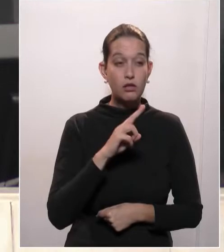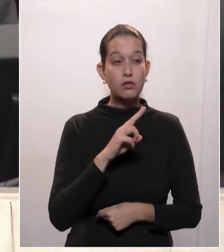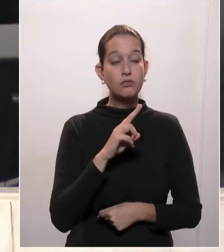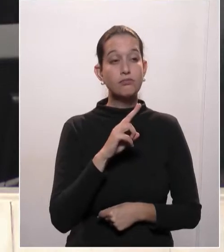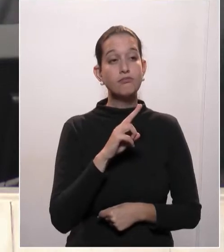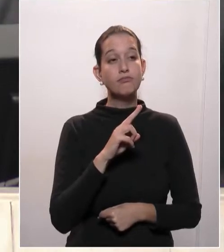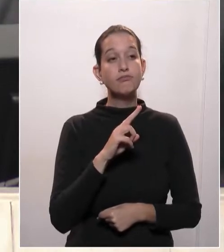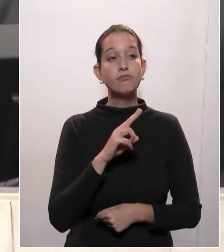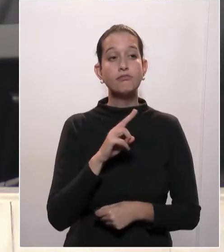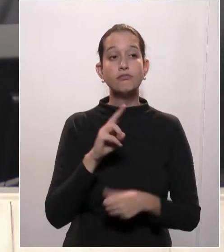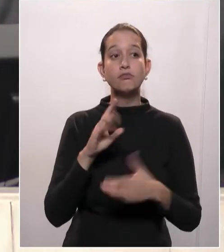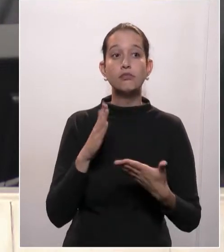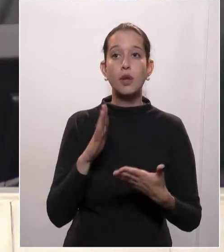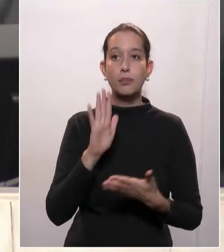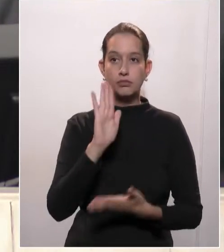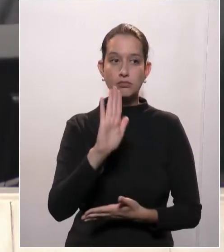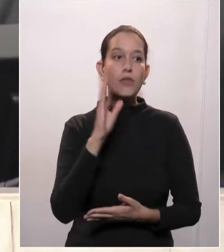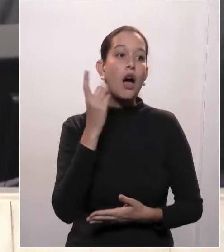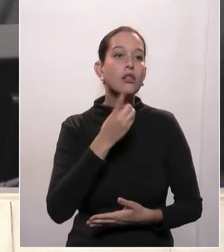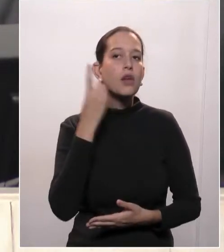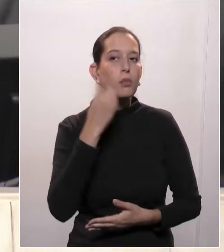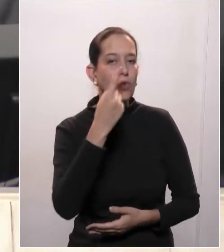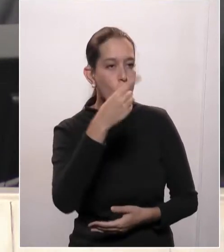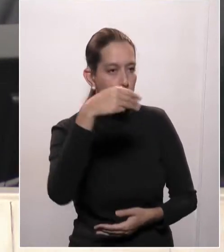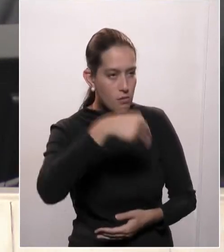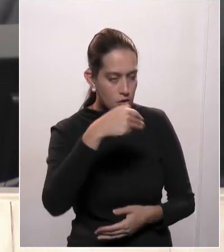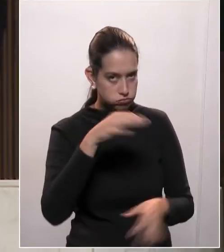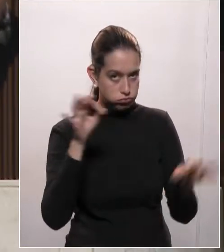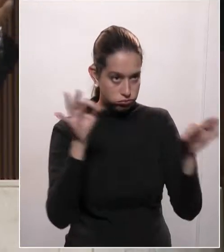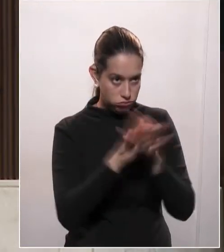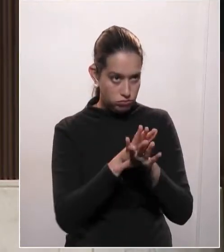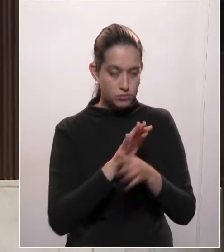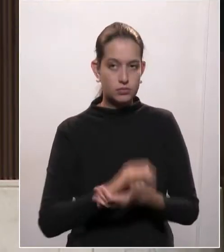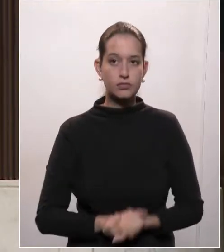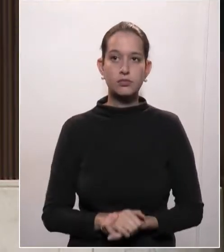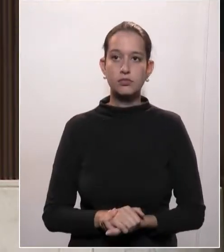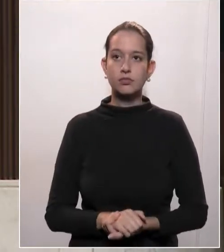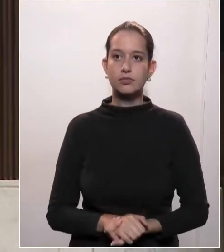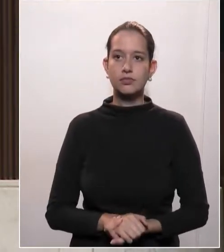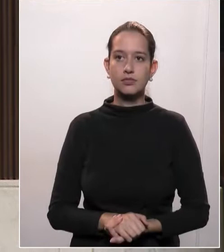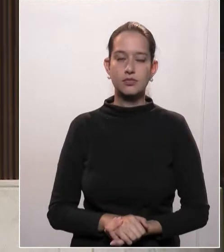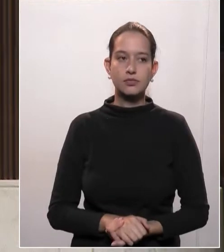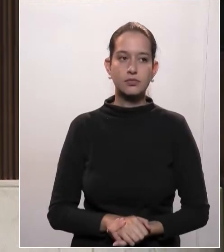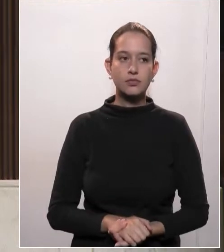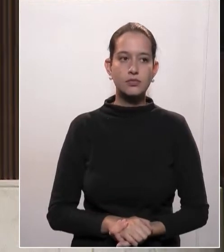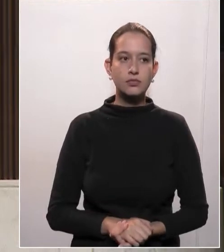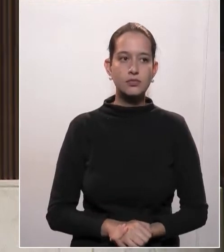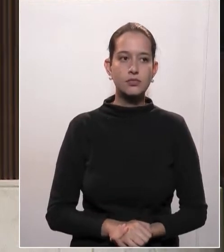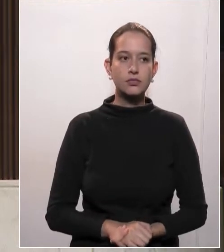Deputado Tadeu, vocês têm um minuto para concluir? Agora é o professor Lemos.